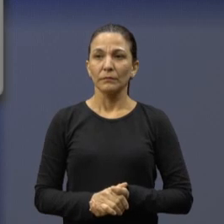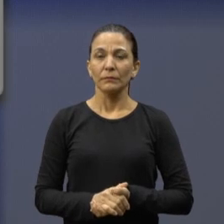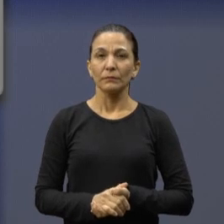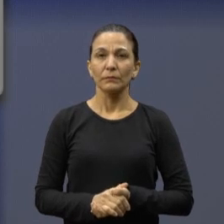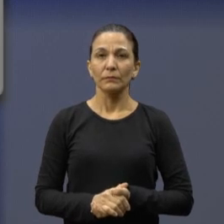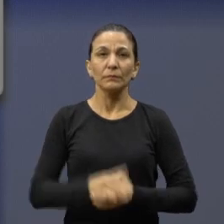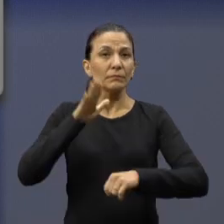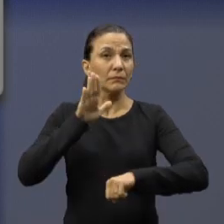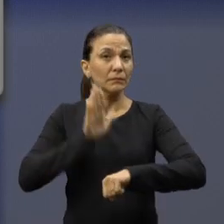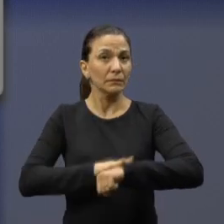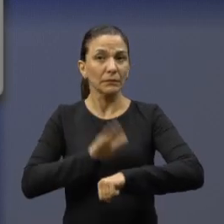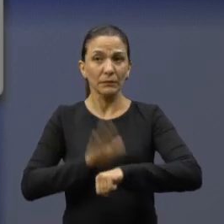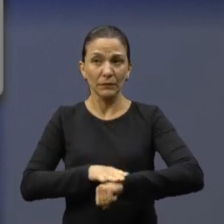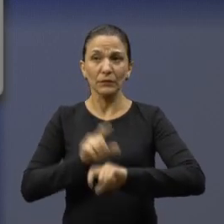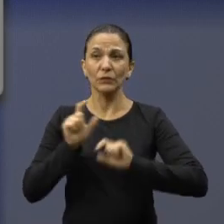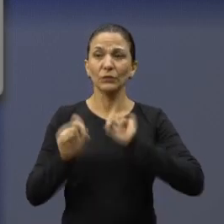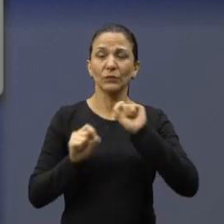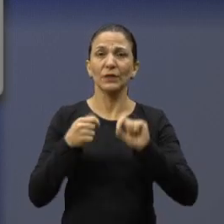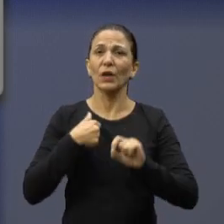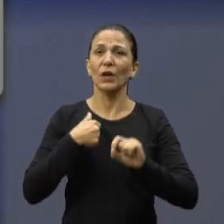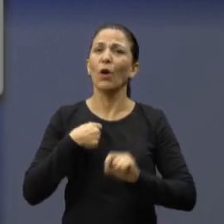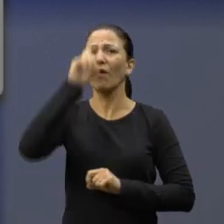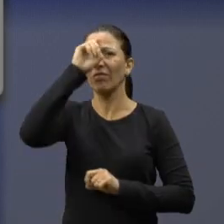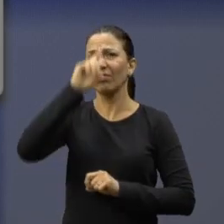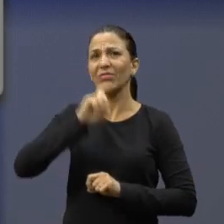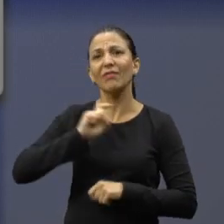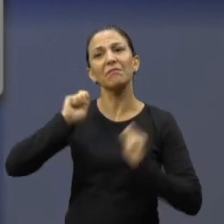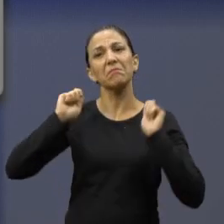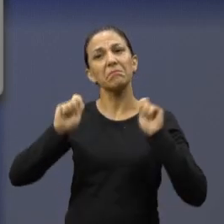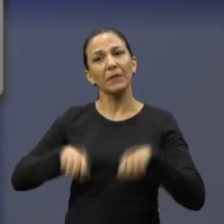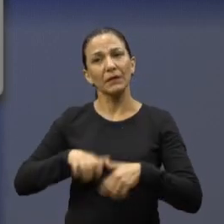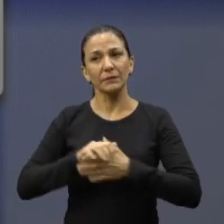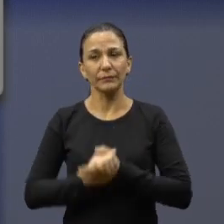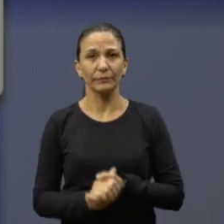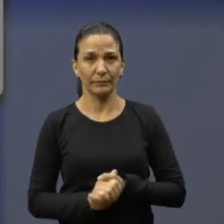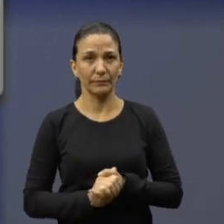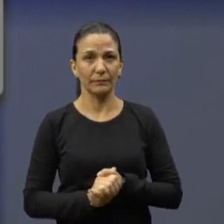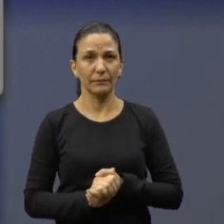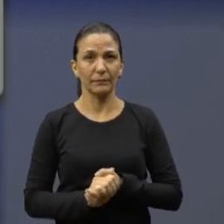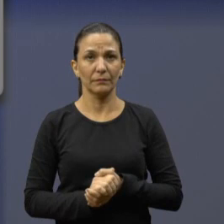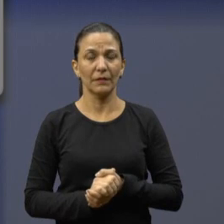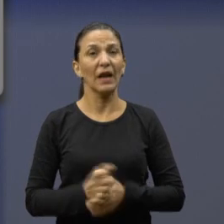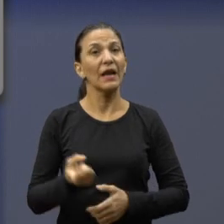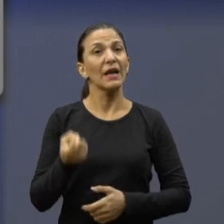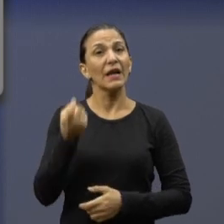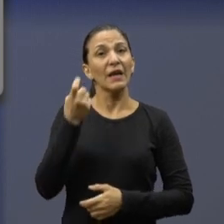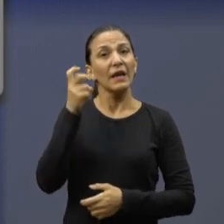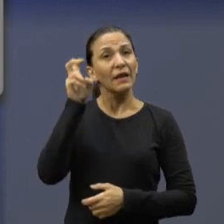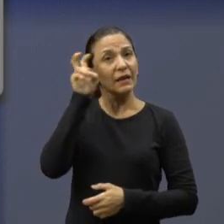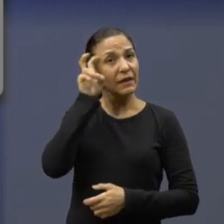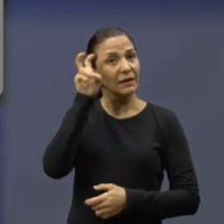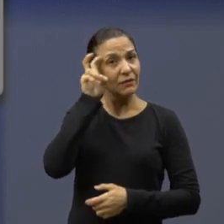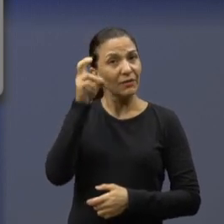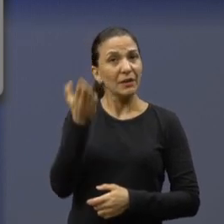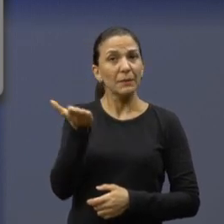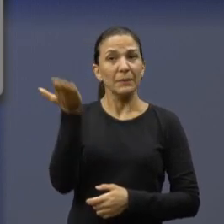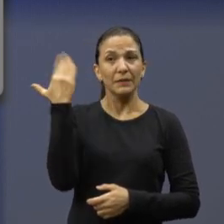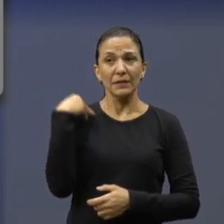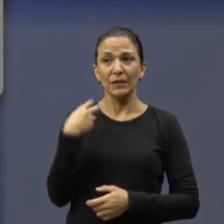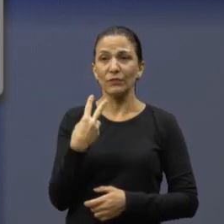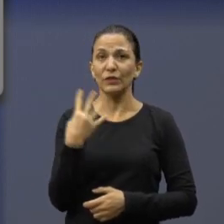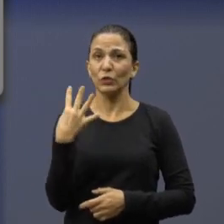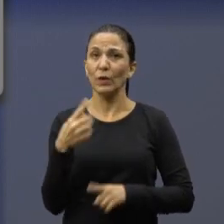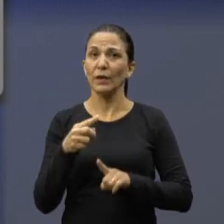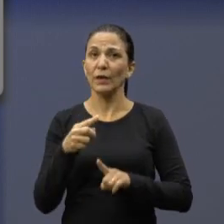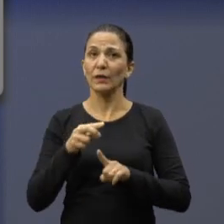agora eu posso ficar tranquilo? Em solenidade, realizada na última quinta-feira, 24 de agosto, na